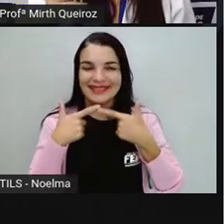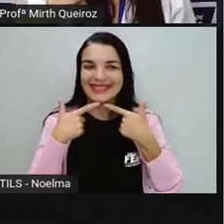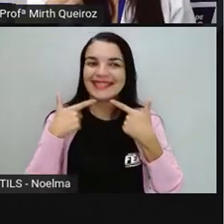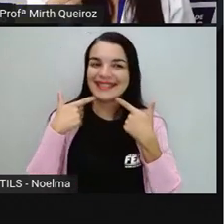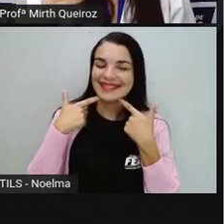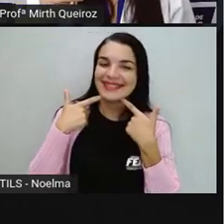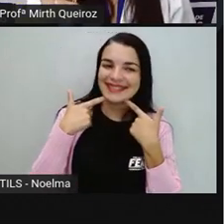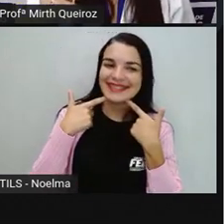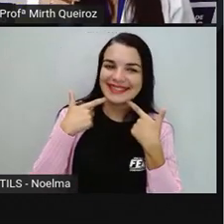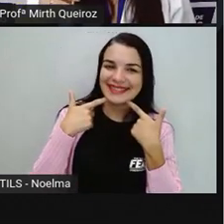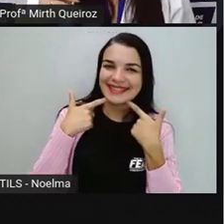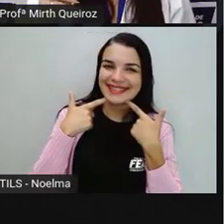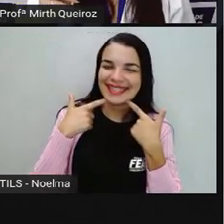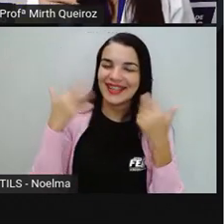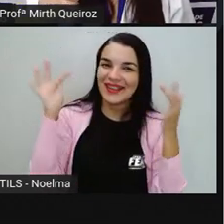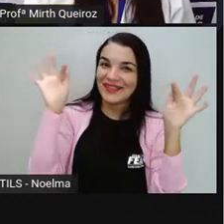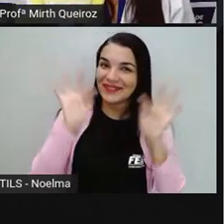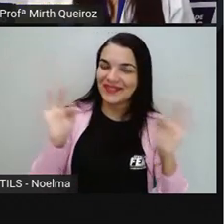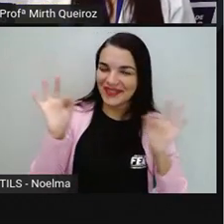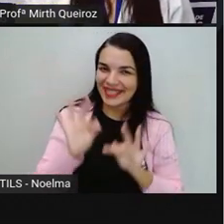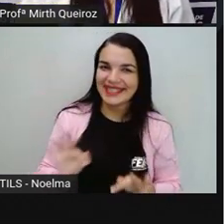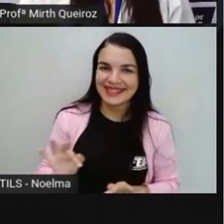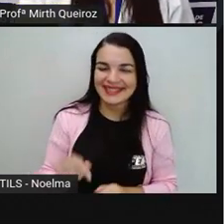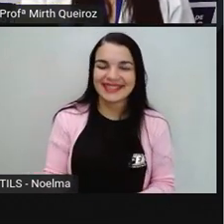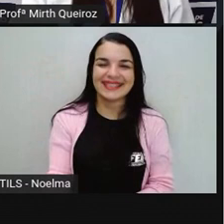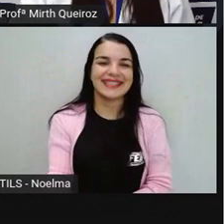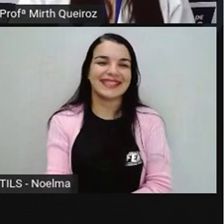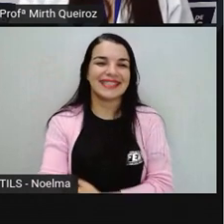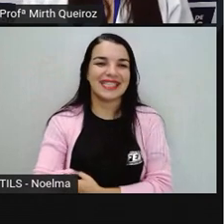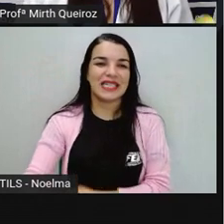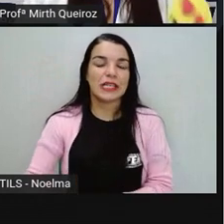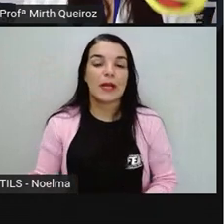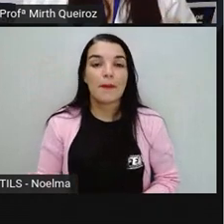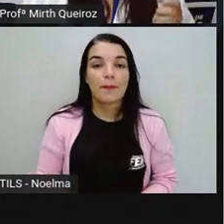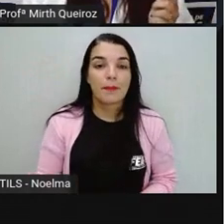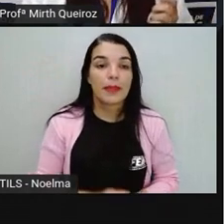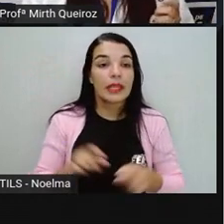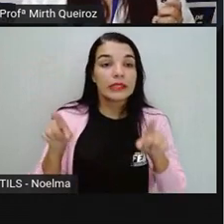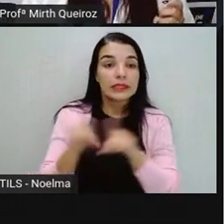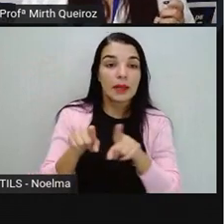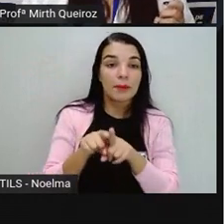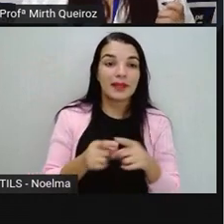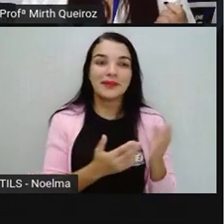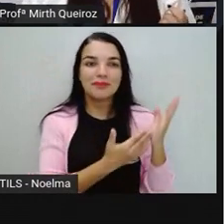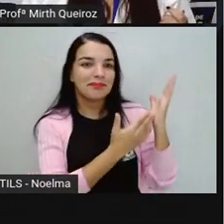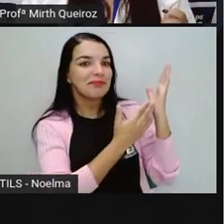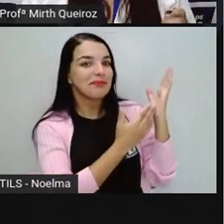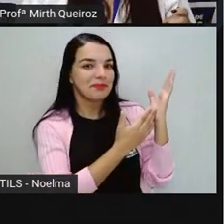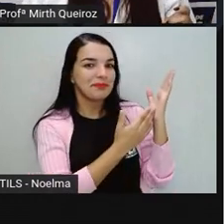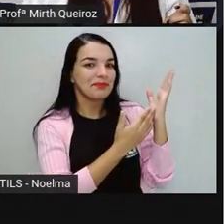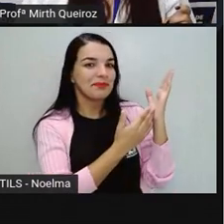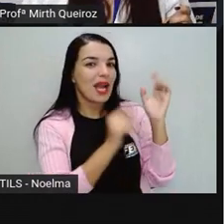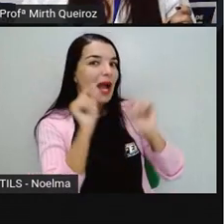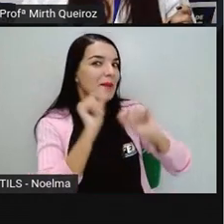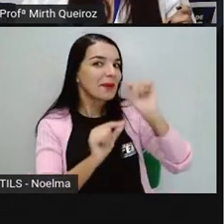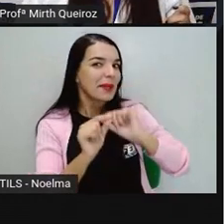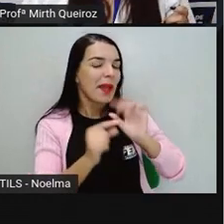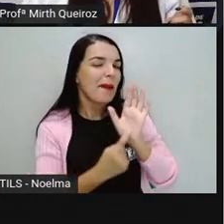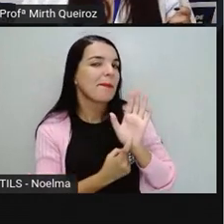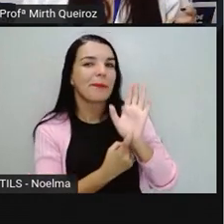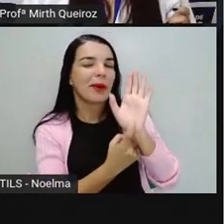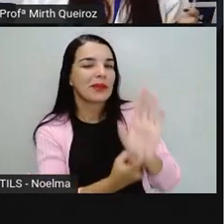Se tem um sorriso, significa que está feliz. Assim como essa outra imagem, né? De